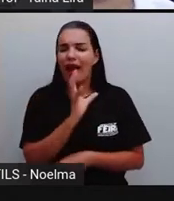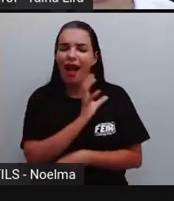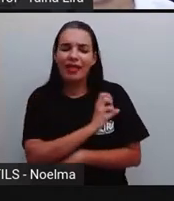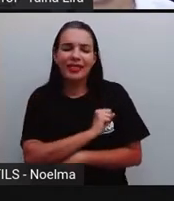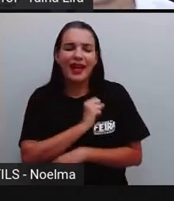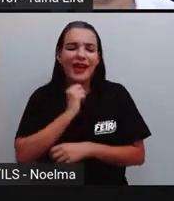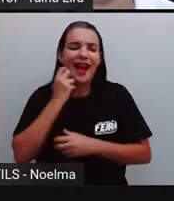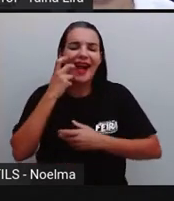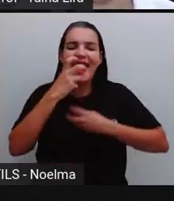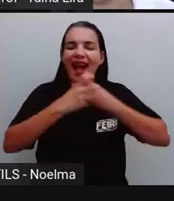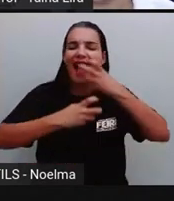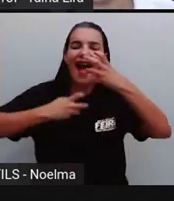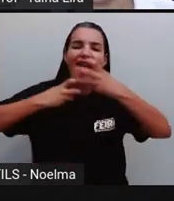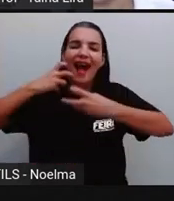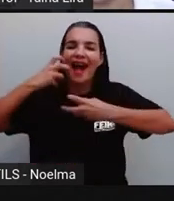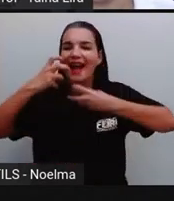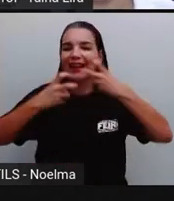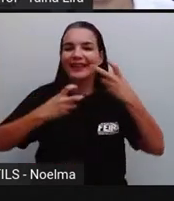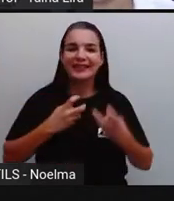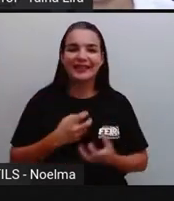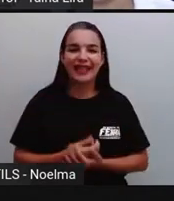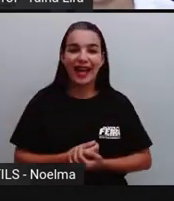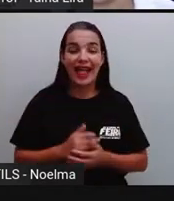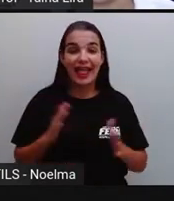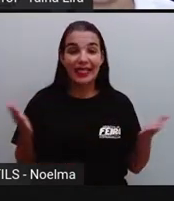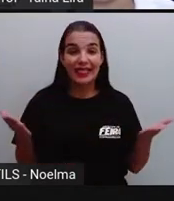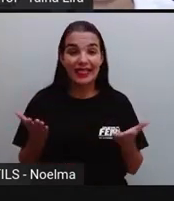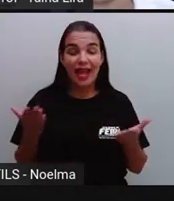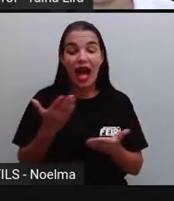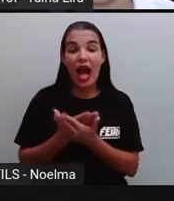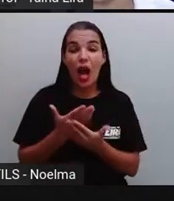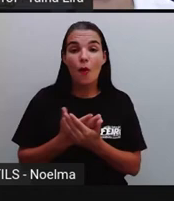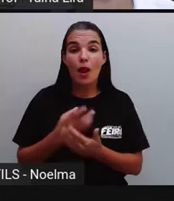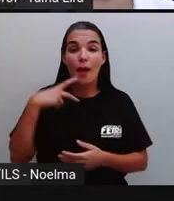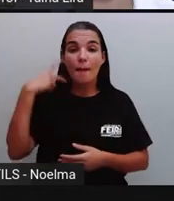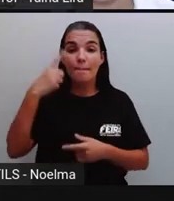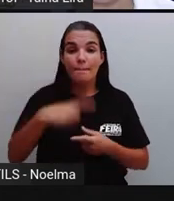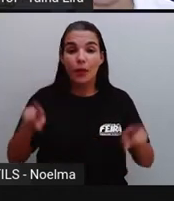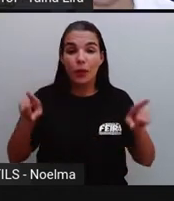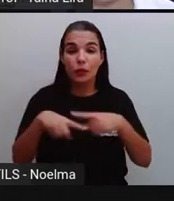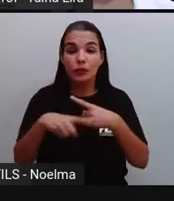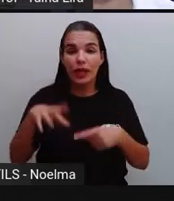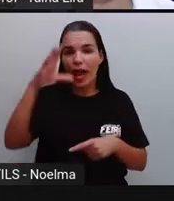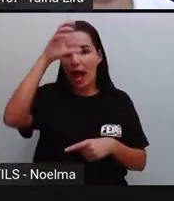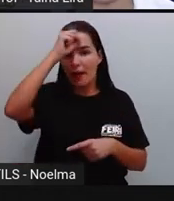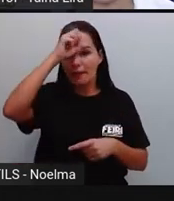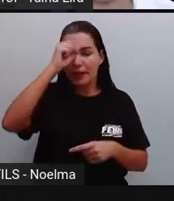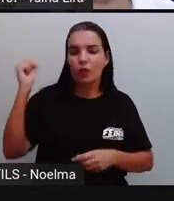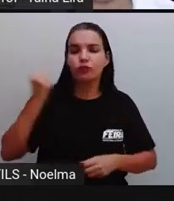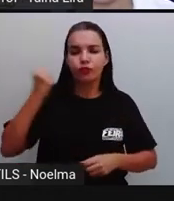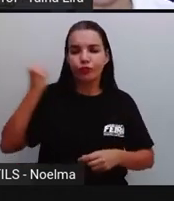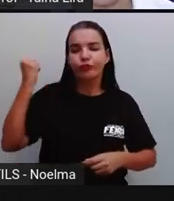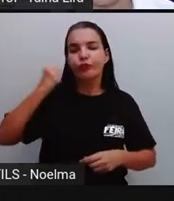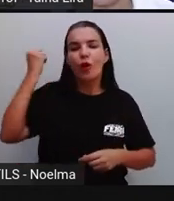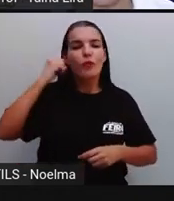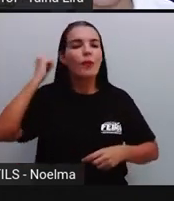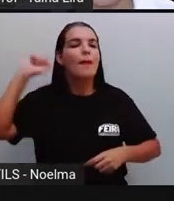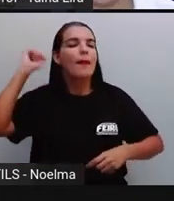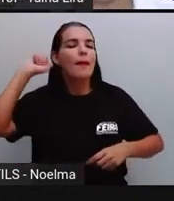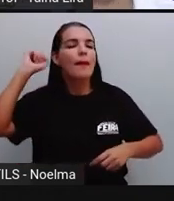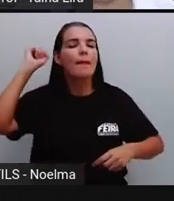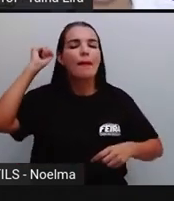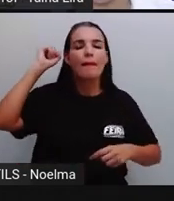cantar. Na aula de música, gente aprende a fazer chocalhos com latinhas e feijões.